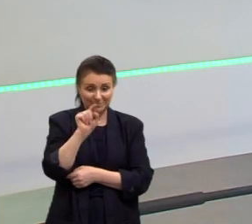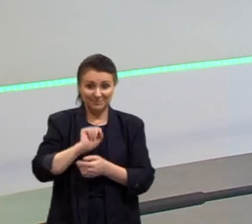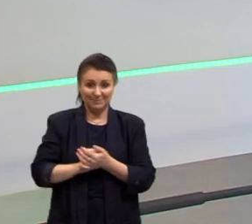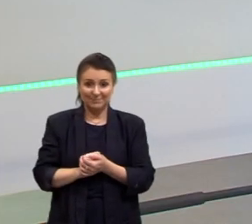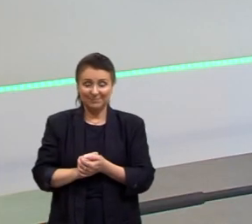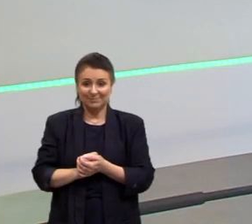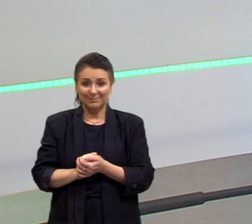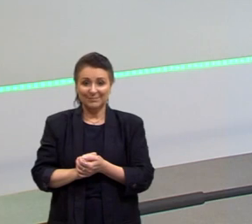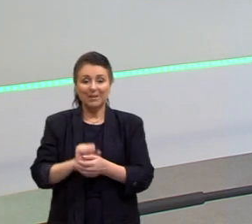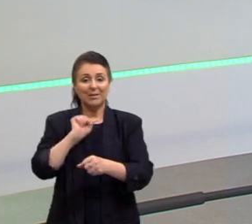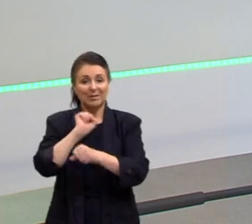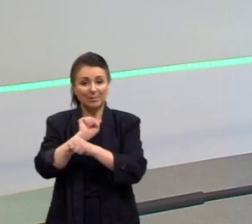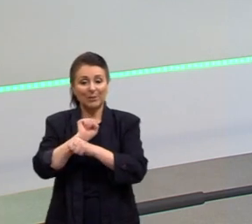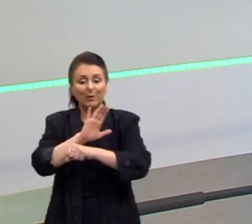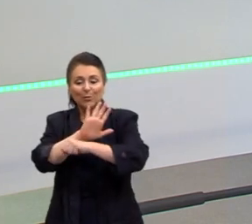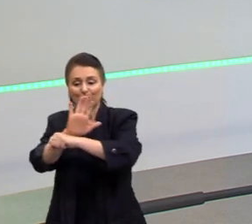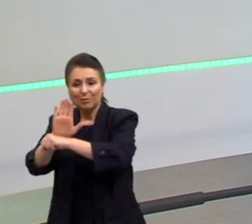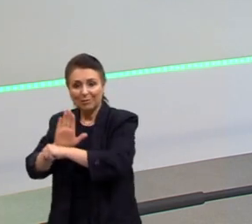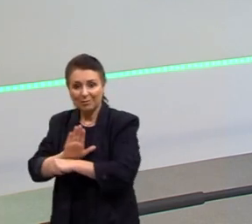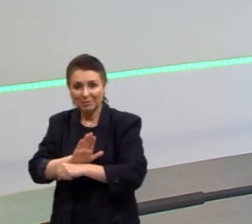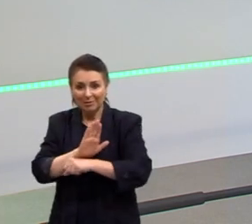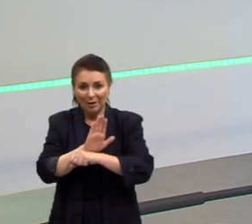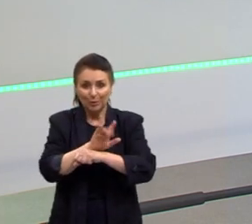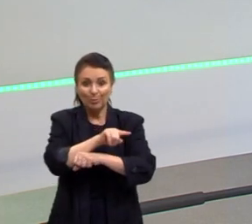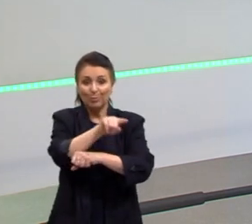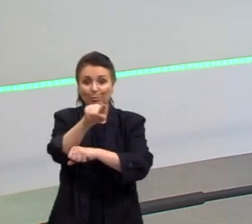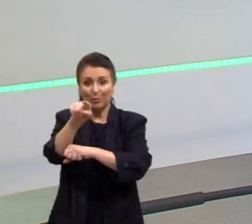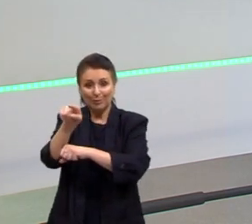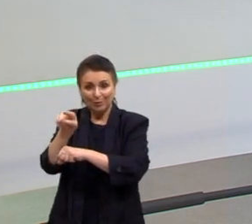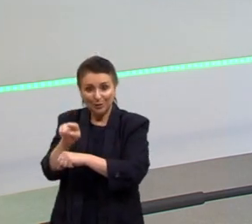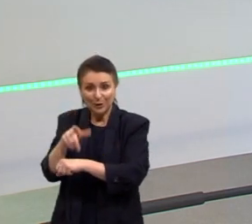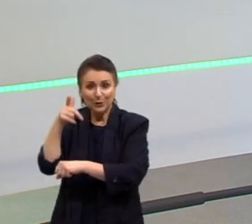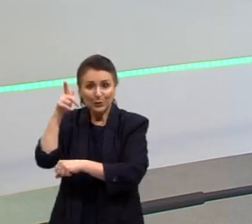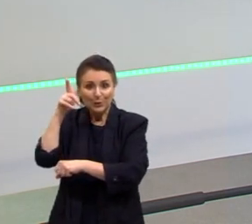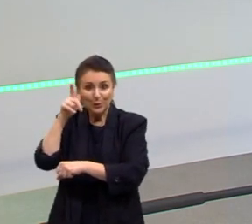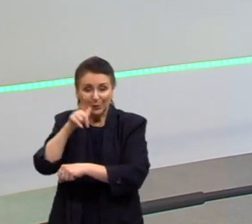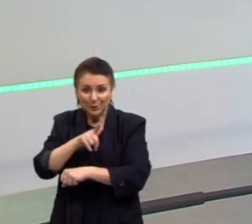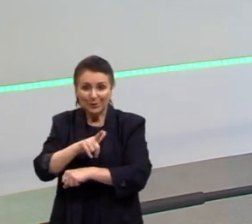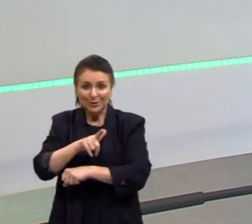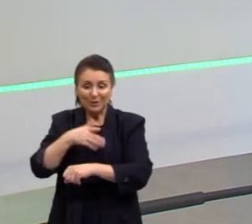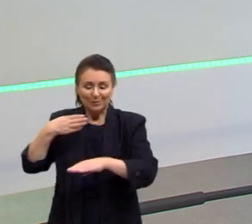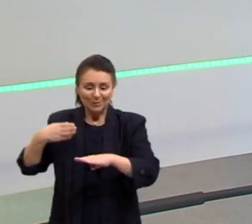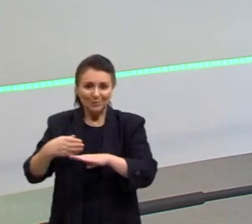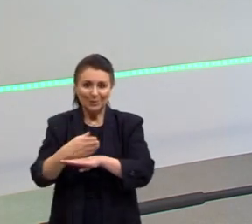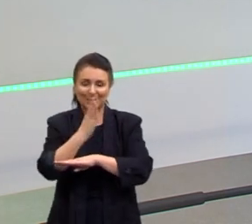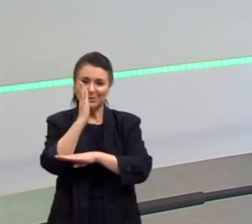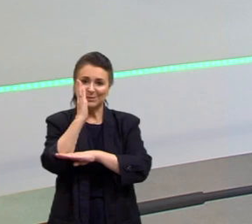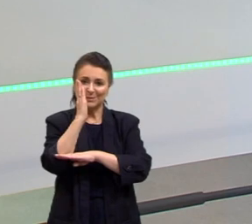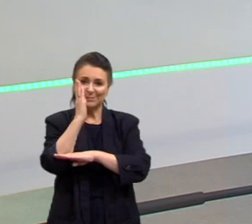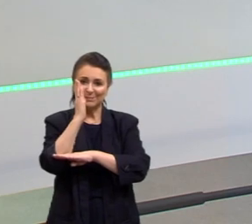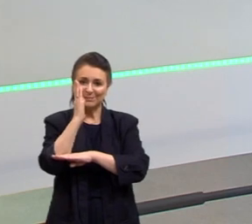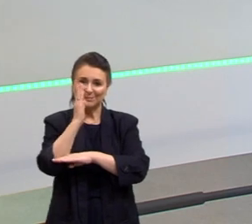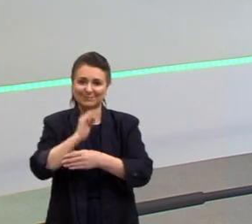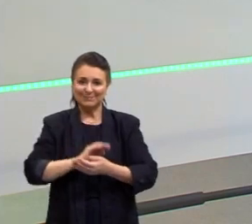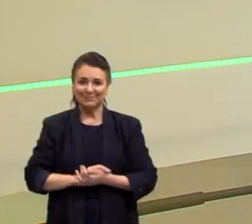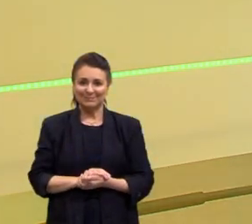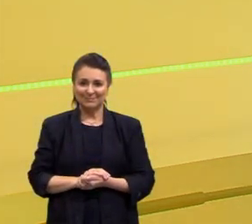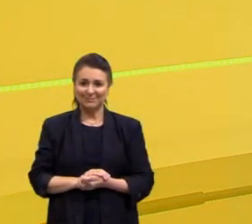espero ter contribuído para que você consiga a sua aprovação. Partiu? Passar?